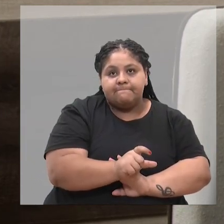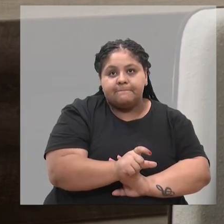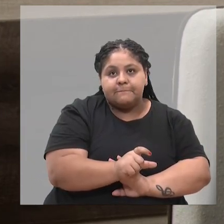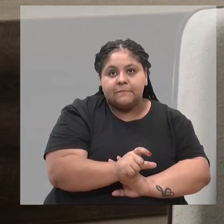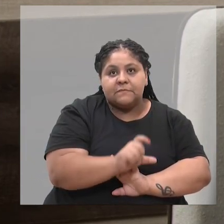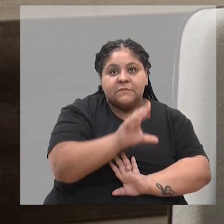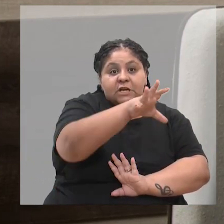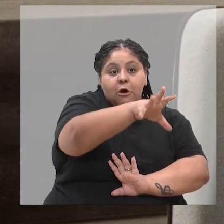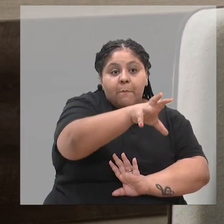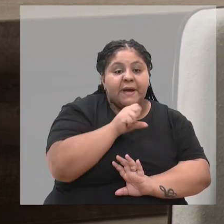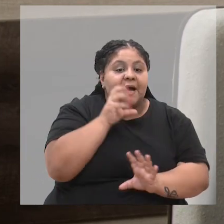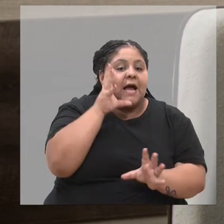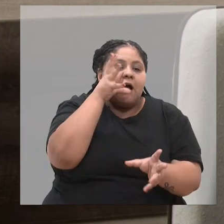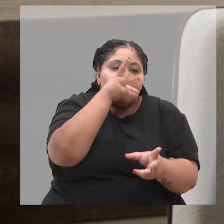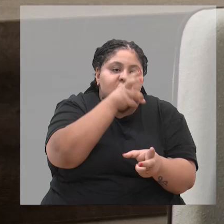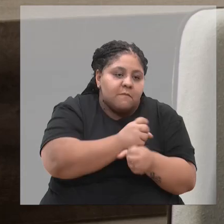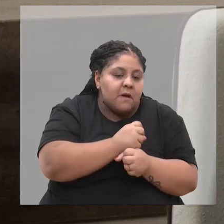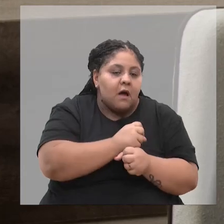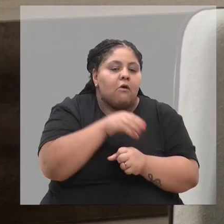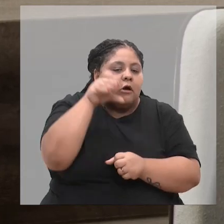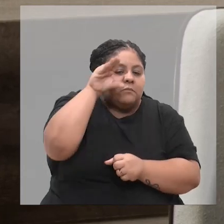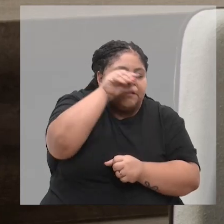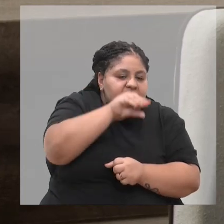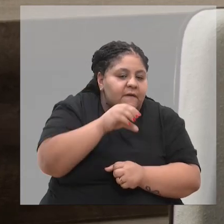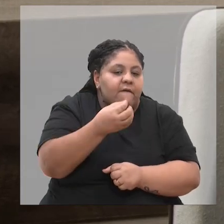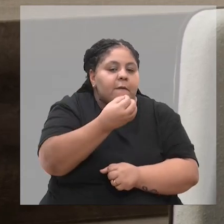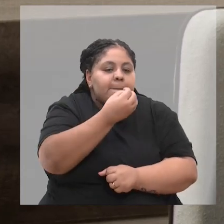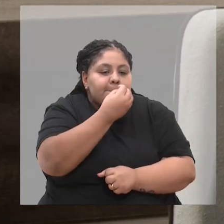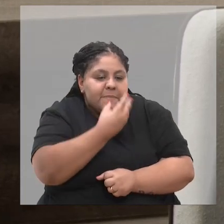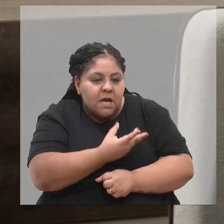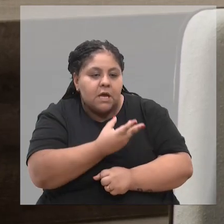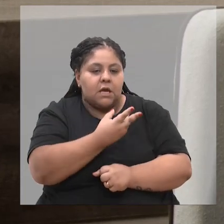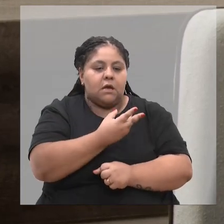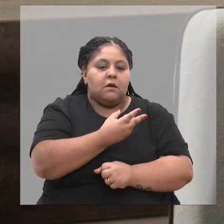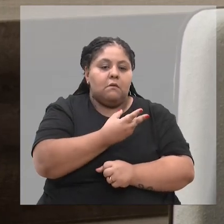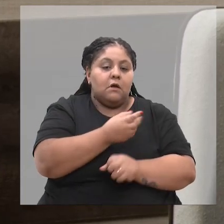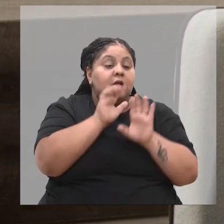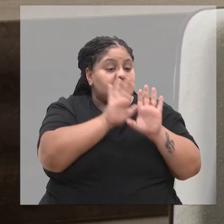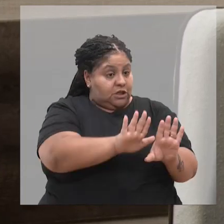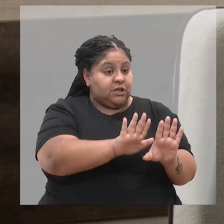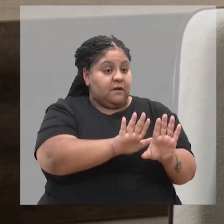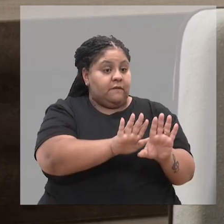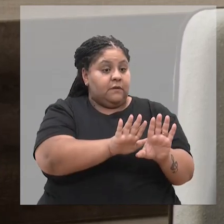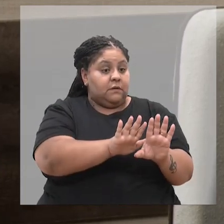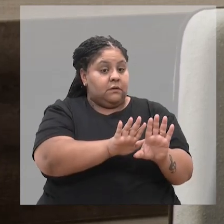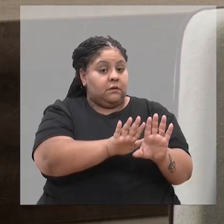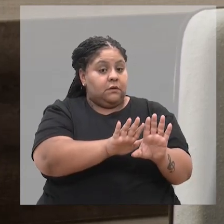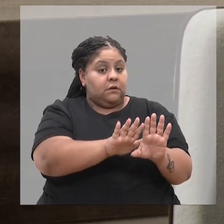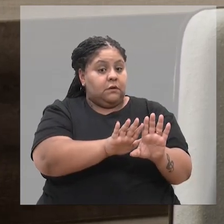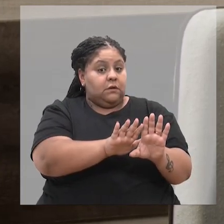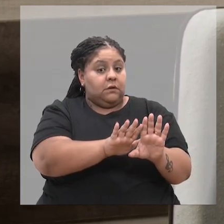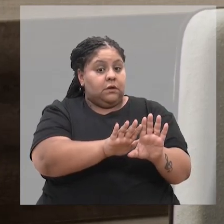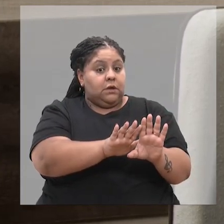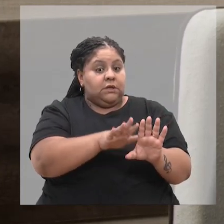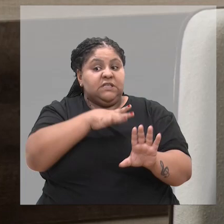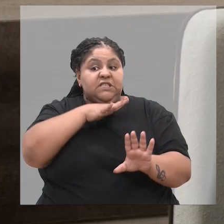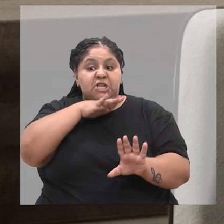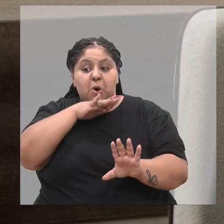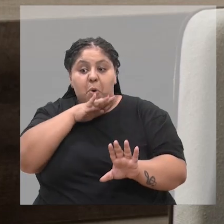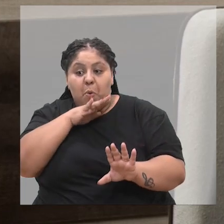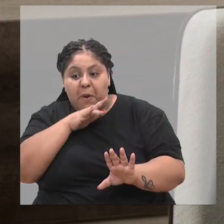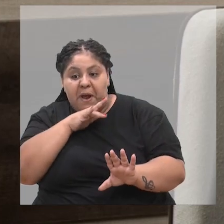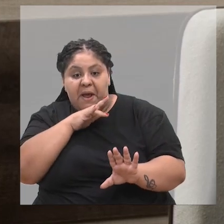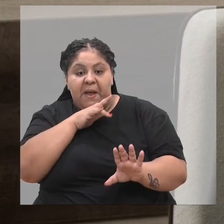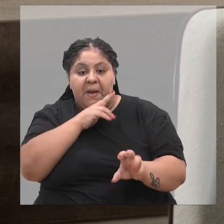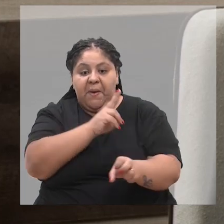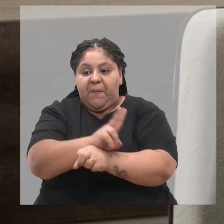pegou animais lá e se estavam bem tratados, se deixava, se não se tirava. Mas geralmente quem pegava lá,